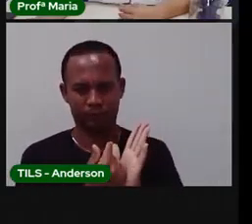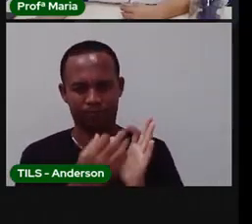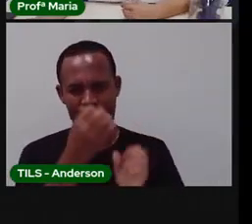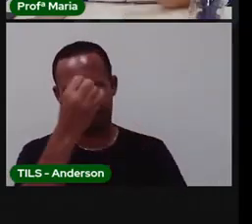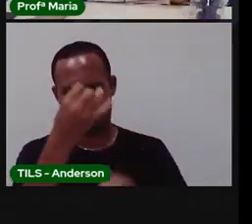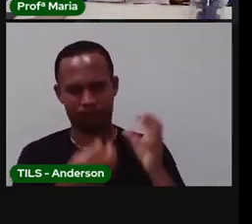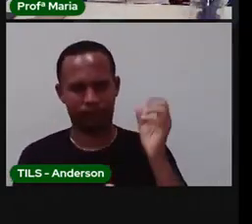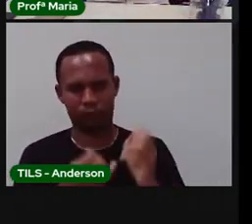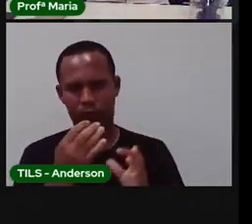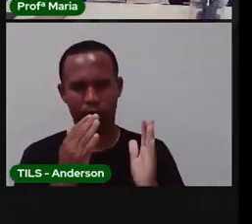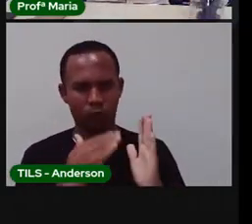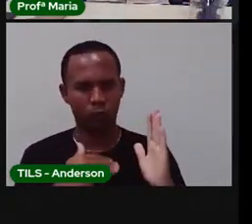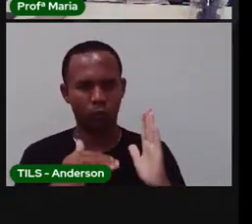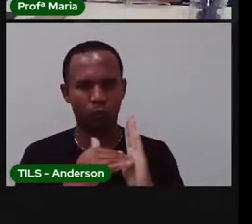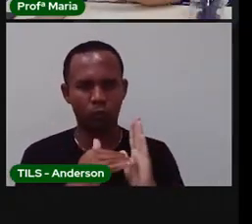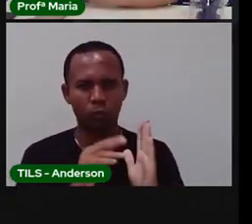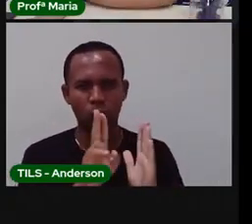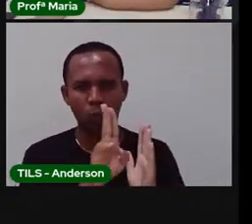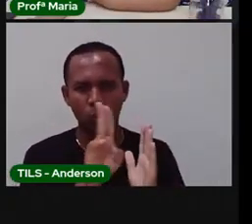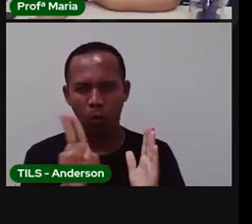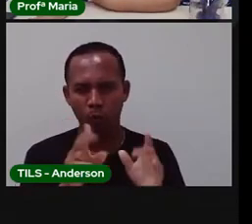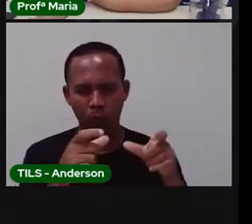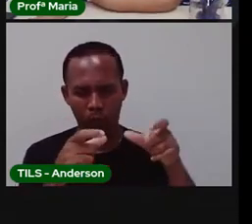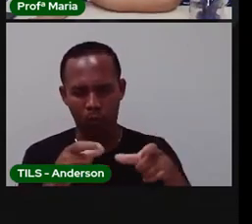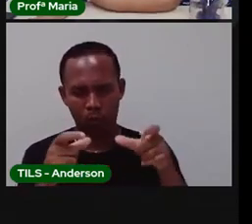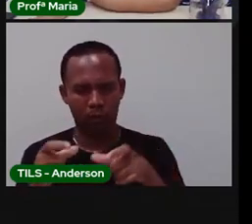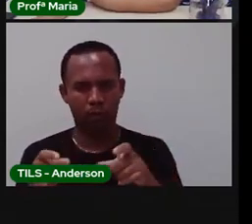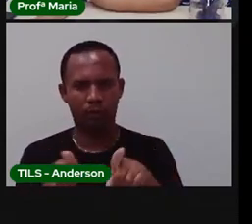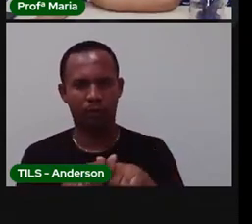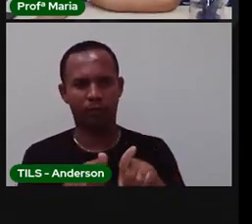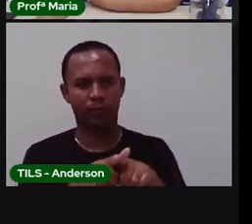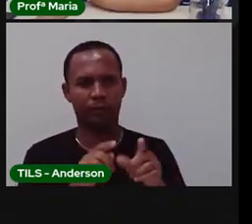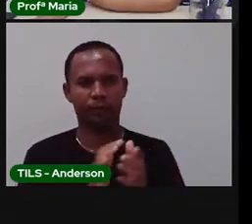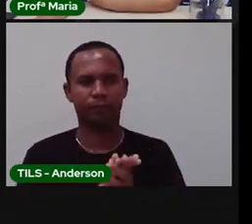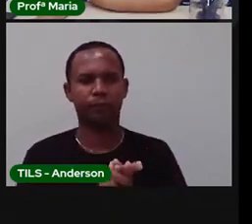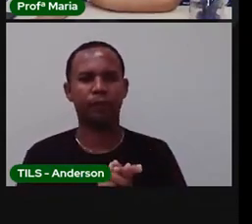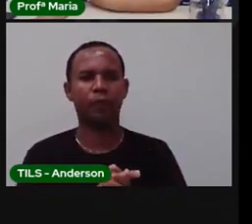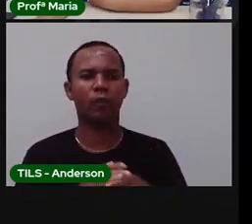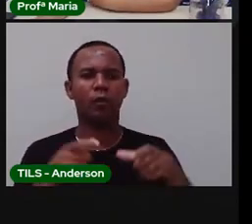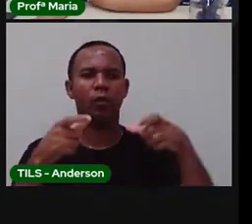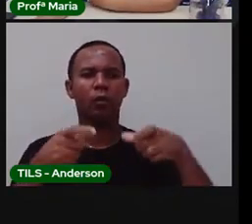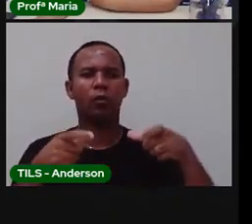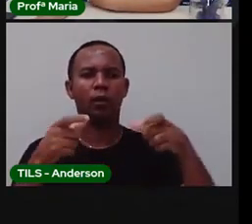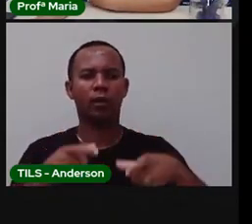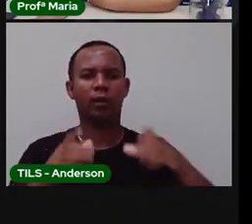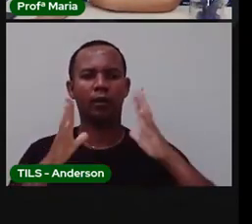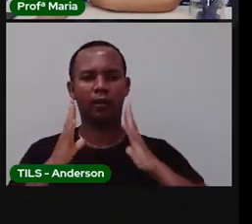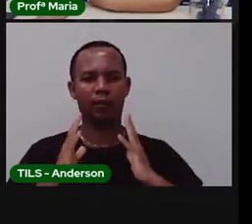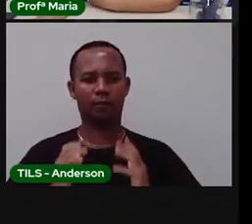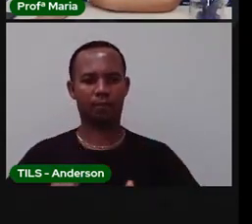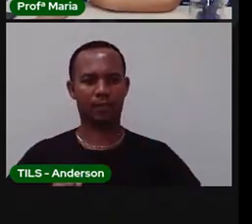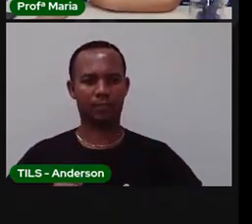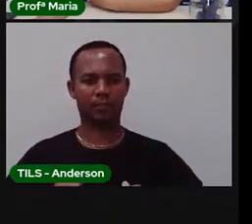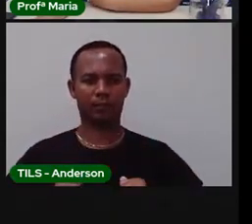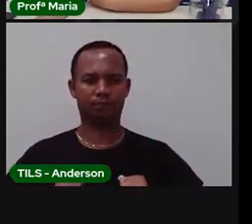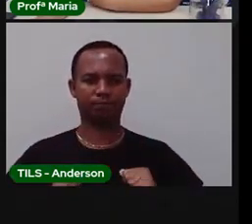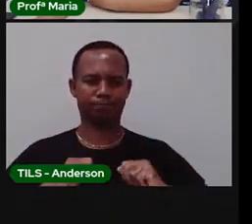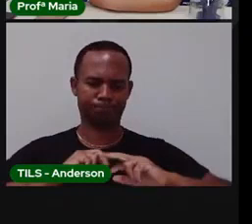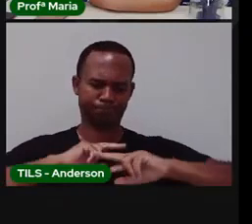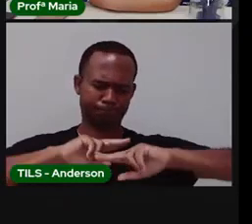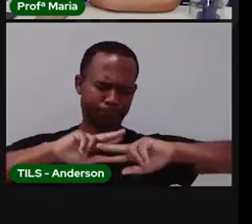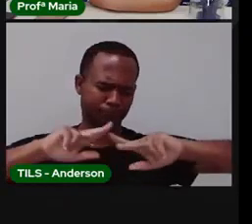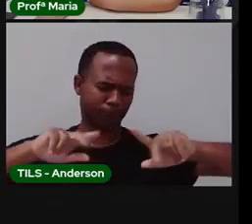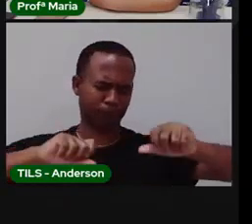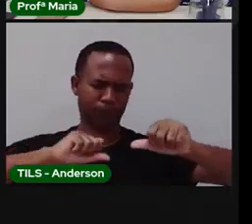imagem com os nomes dos lugares na estação de tratamento a água passa por vários processos